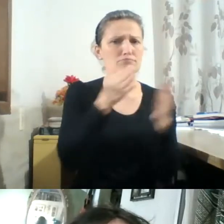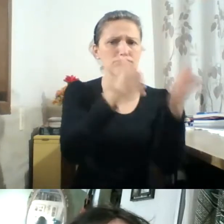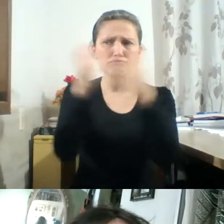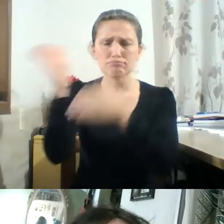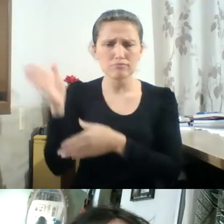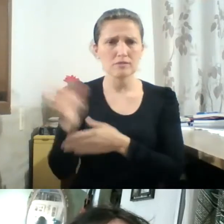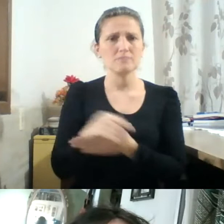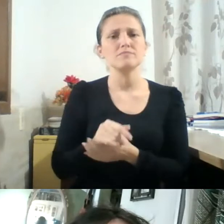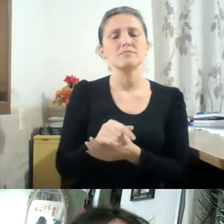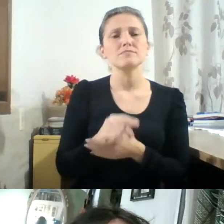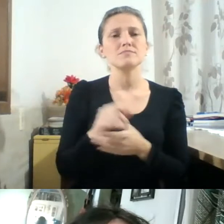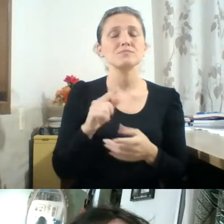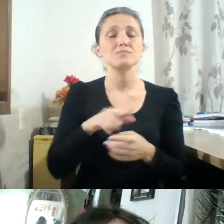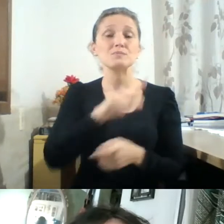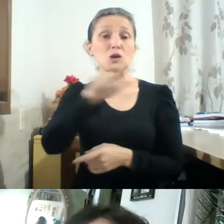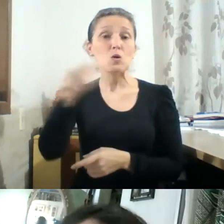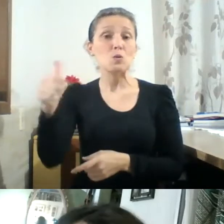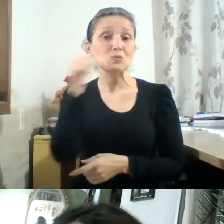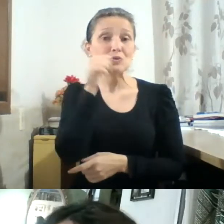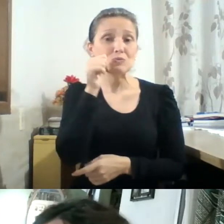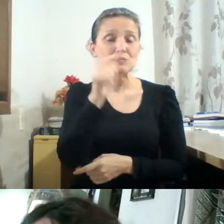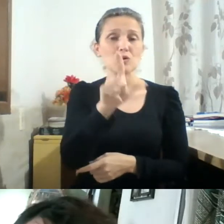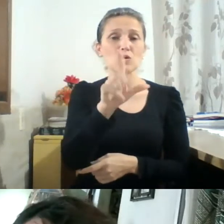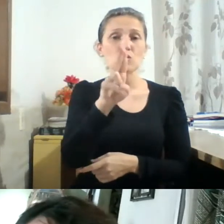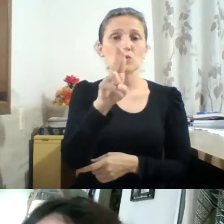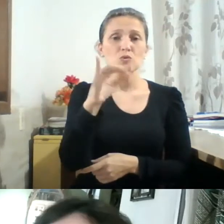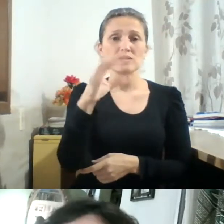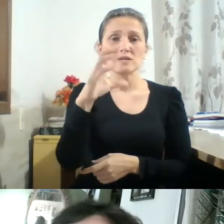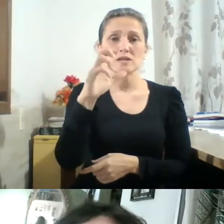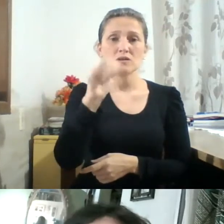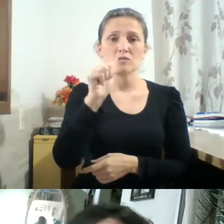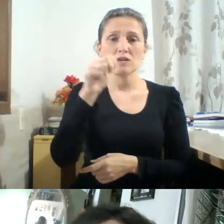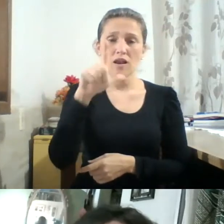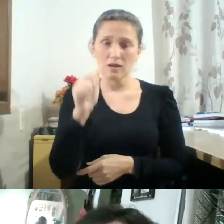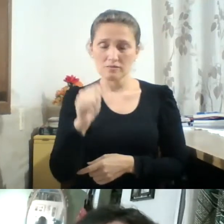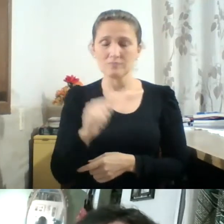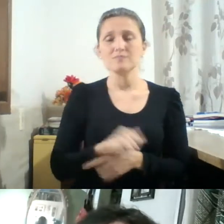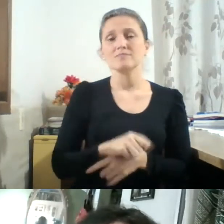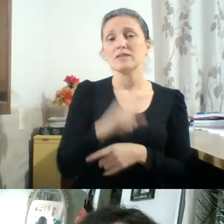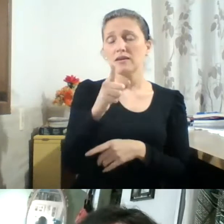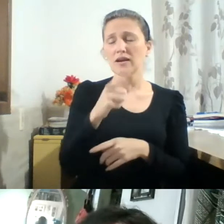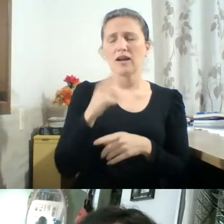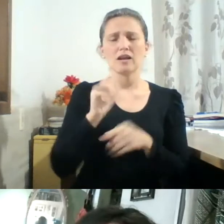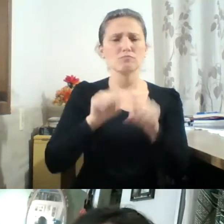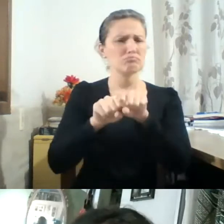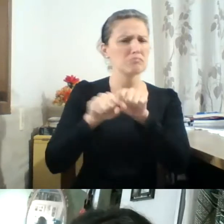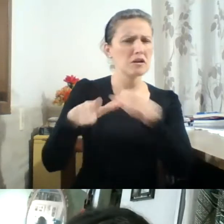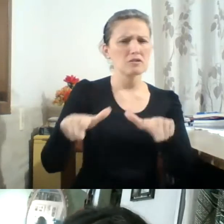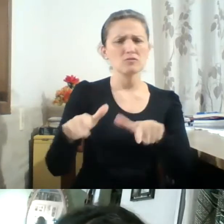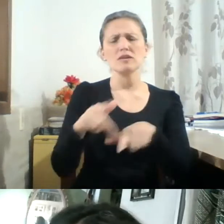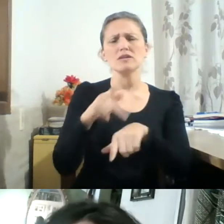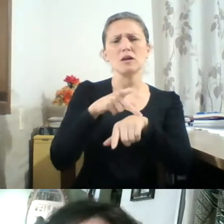artista, curadora, produtora e arte educadora, graduada em artes plásticas. Pós-graduada em pintura,